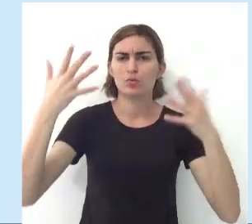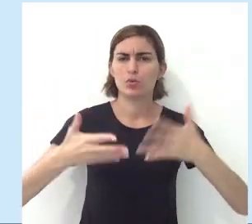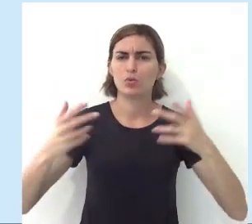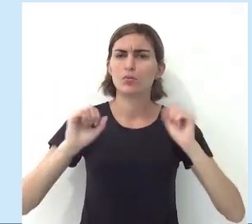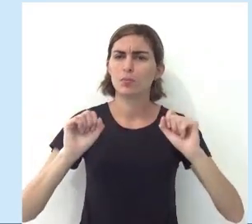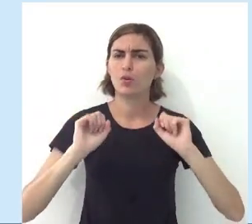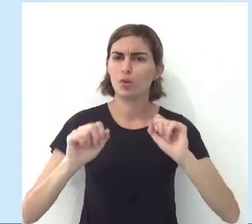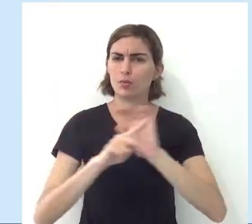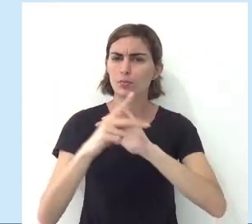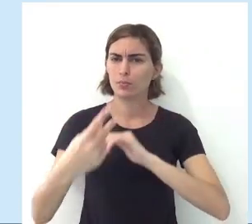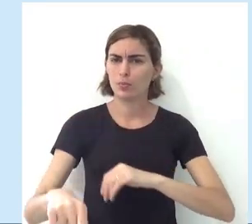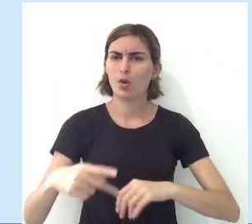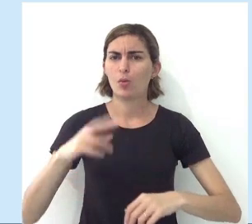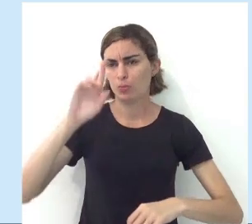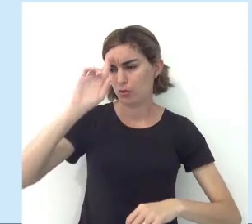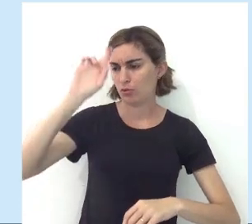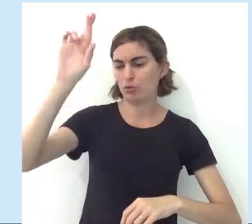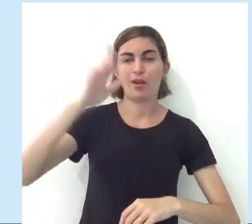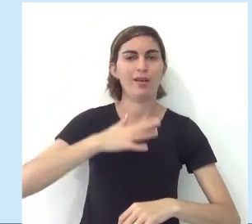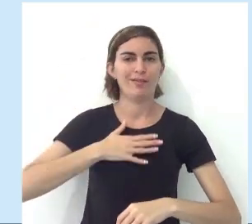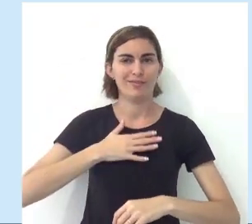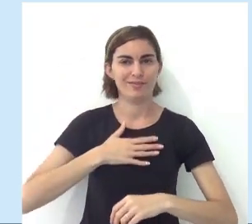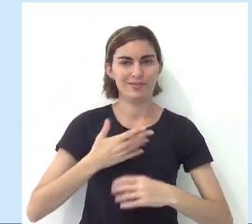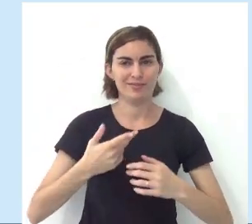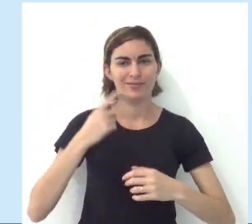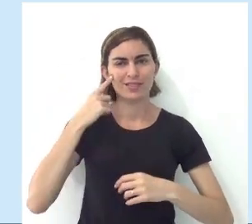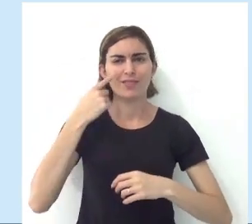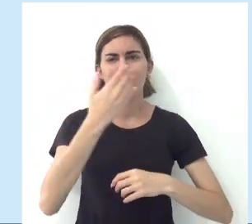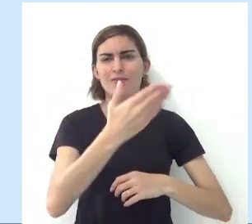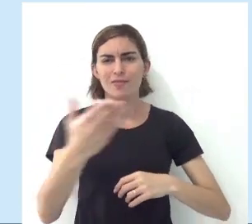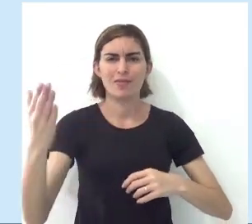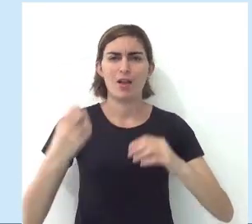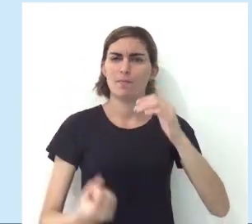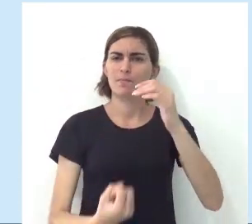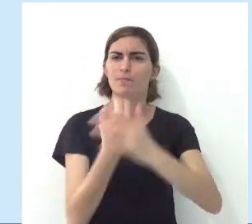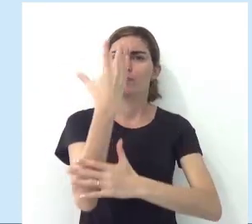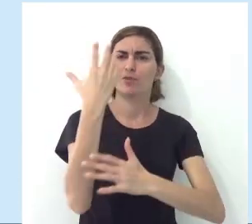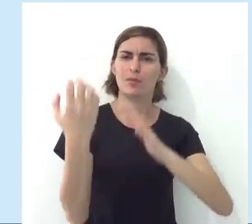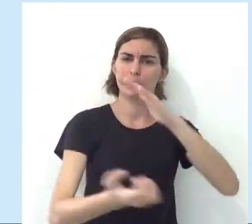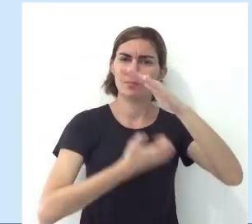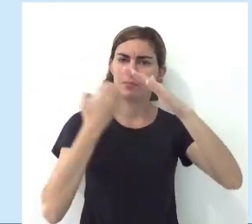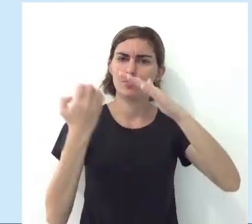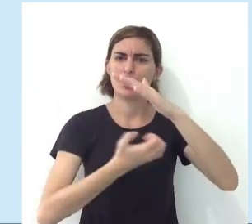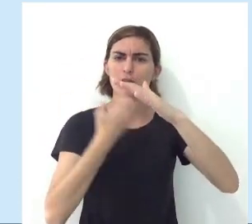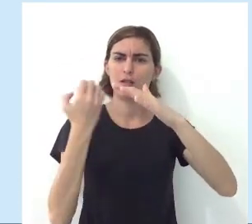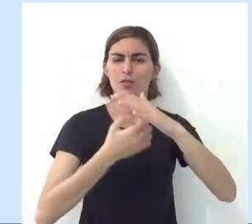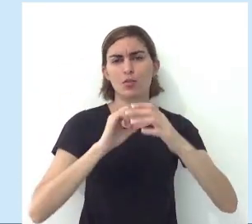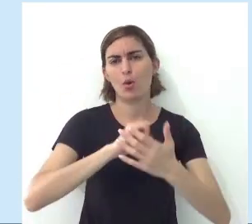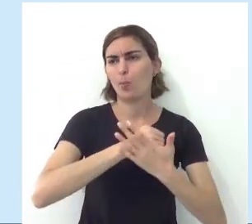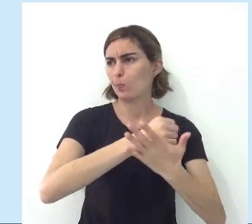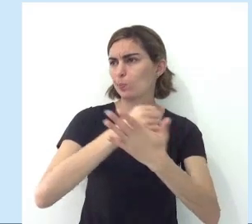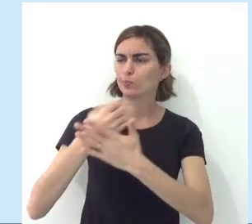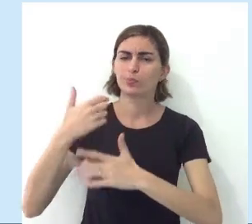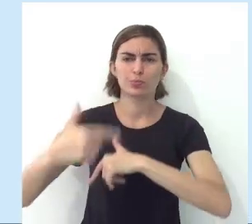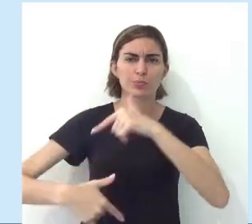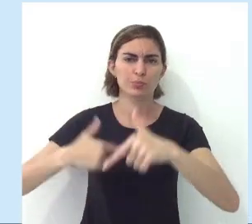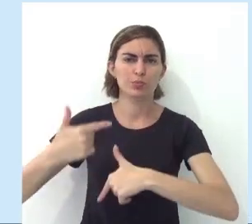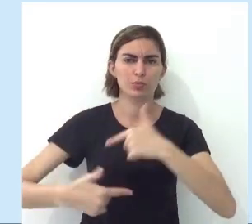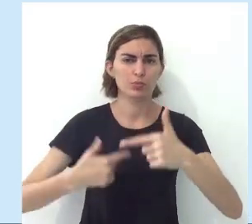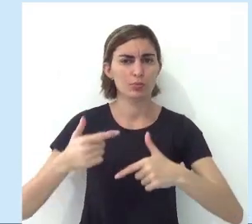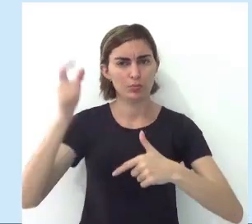Qualquer pessoa, hoje em dia, pode ser o seu próprio patrão, né? Então, você vai lá, monta a sua empresa, você vai lá, presta um